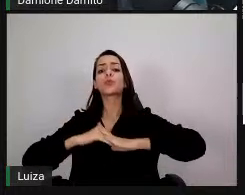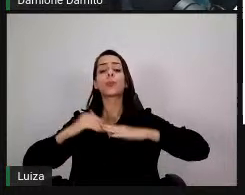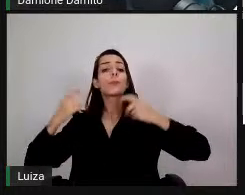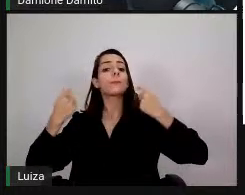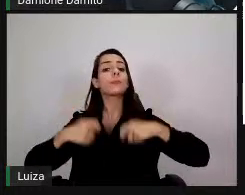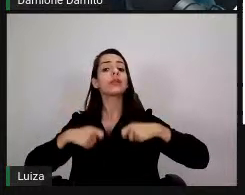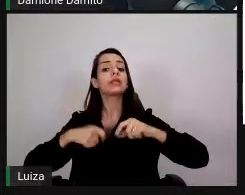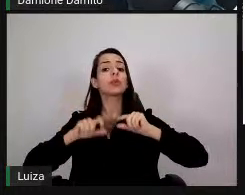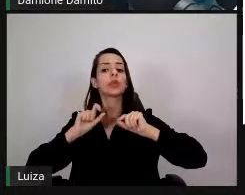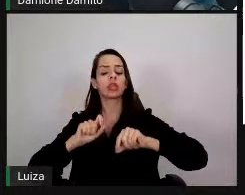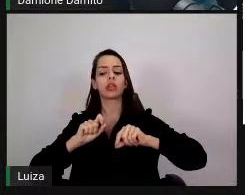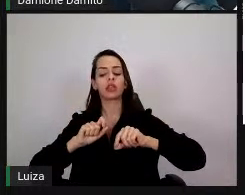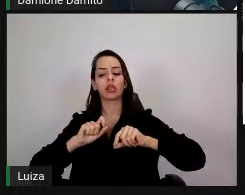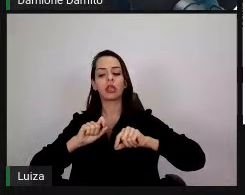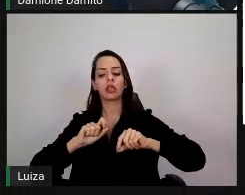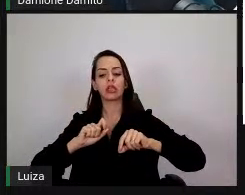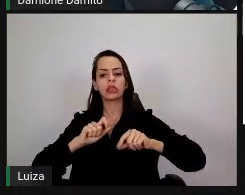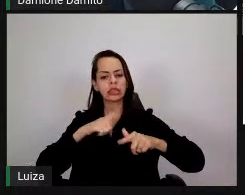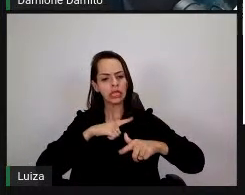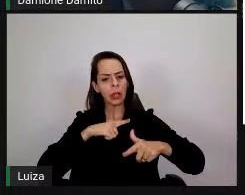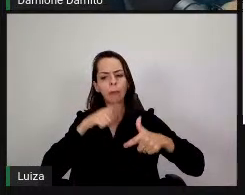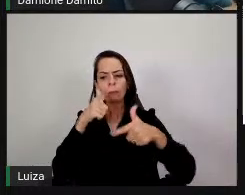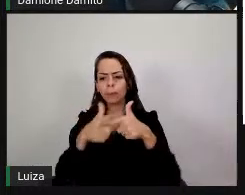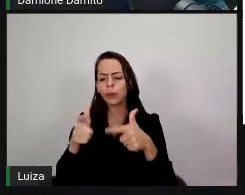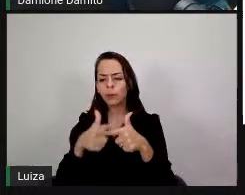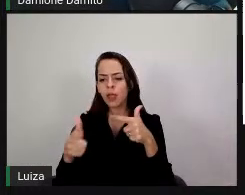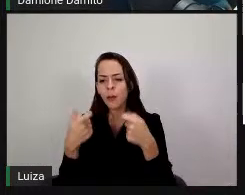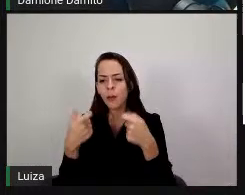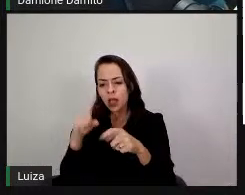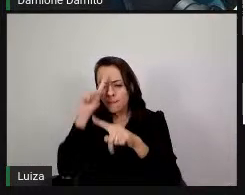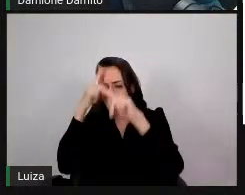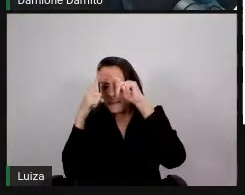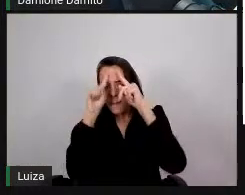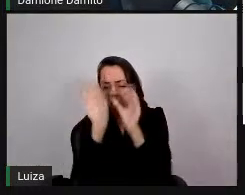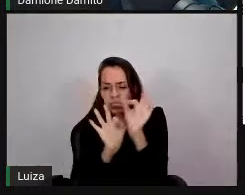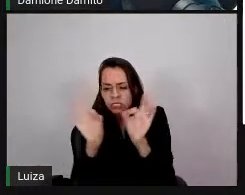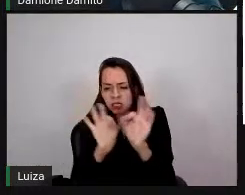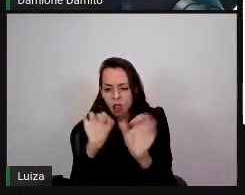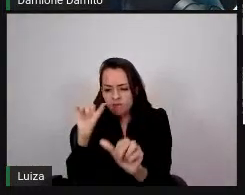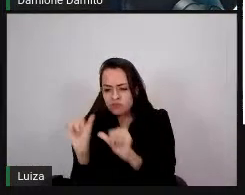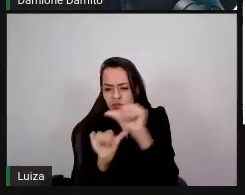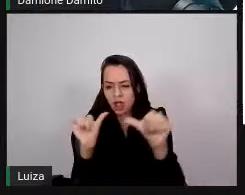reprisar soluções, então é necessário